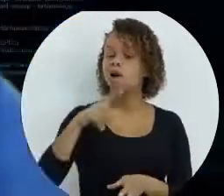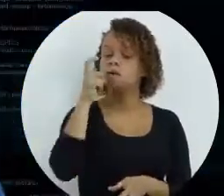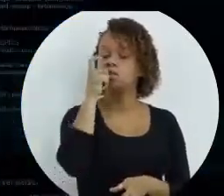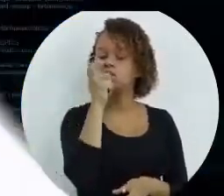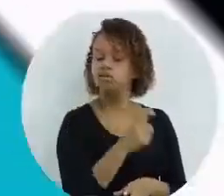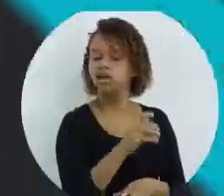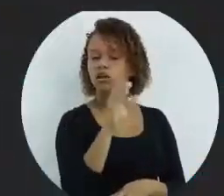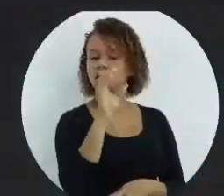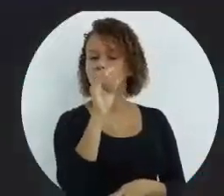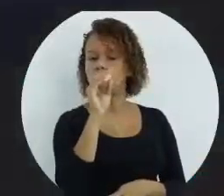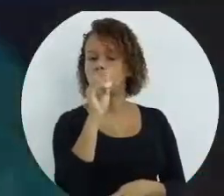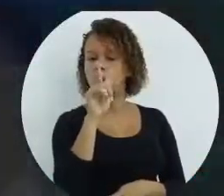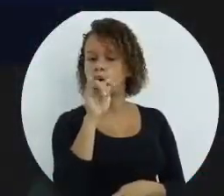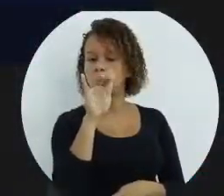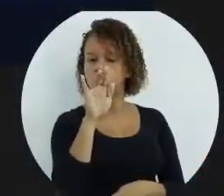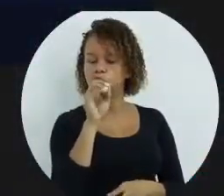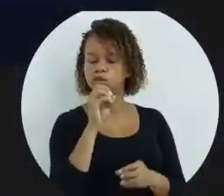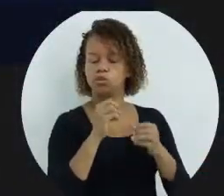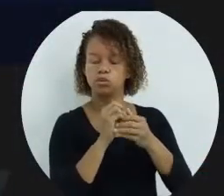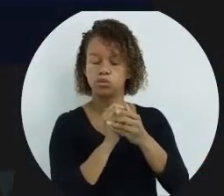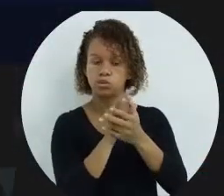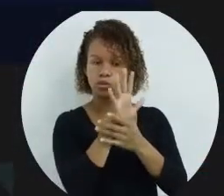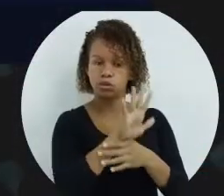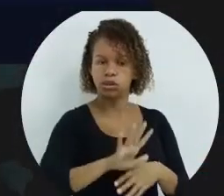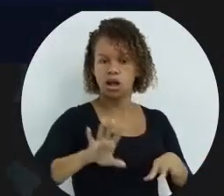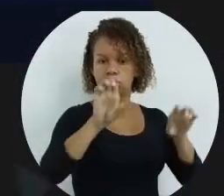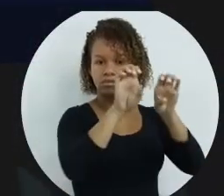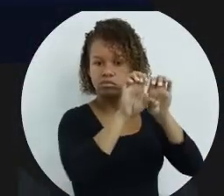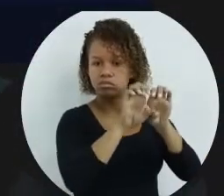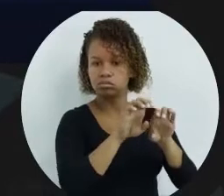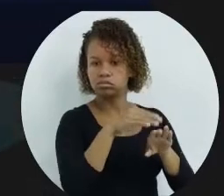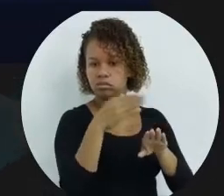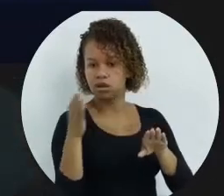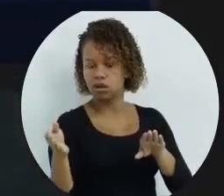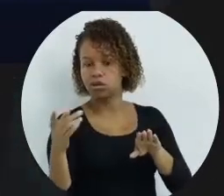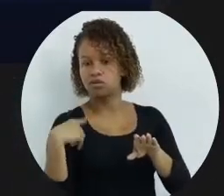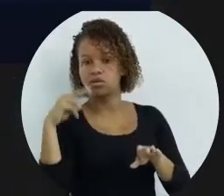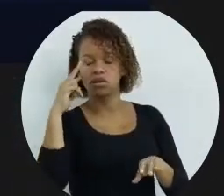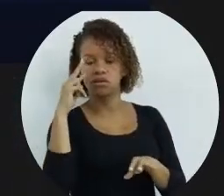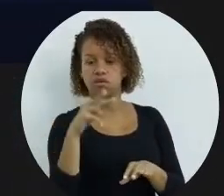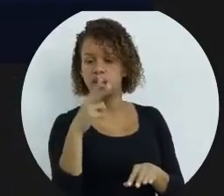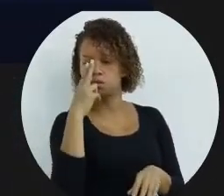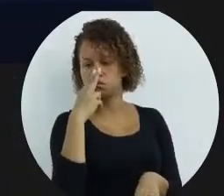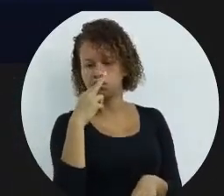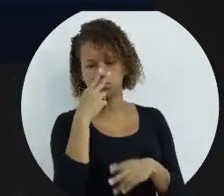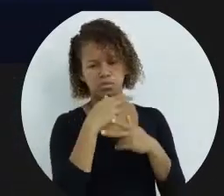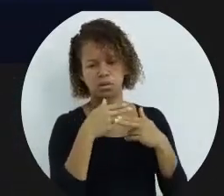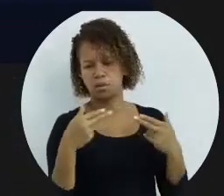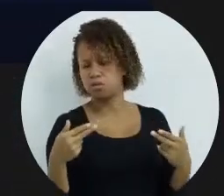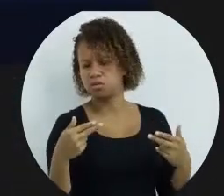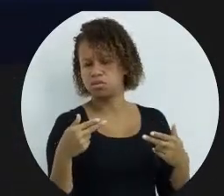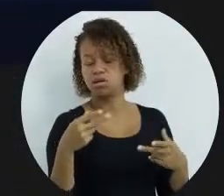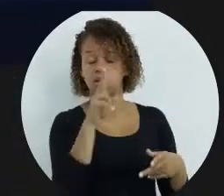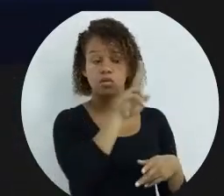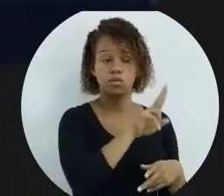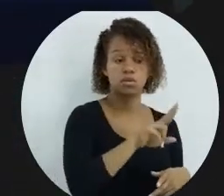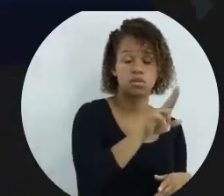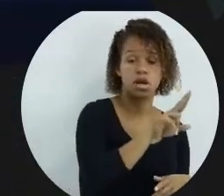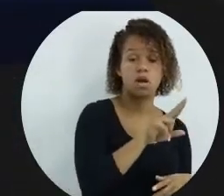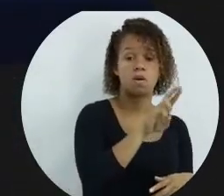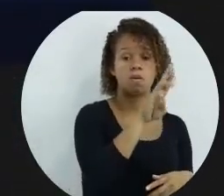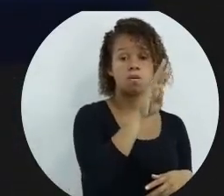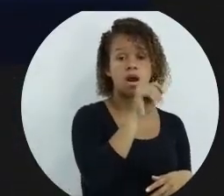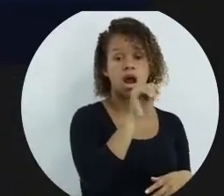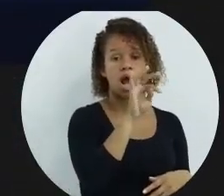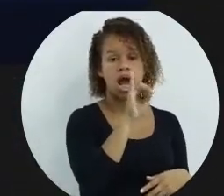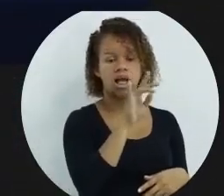observa aí no código do slide estrutura de dados do while, que você vê que é a mesma coisa, só que em vez de usar o while, ele